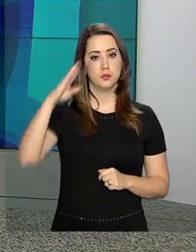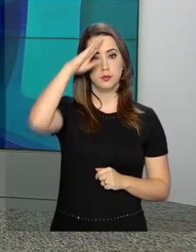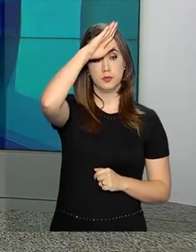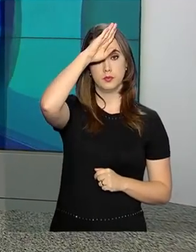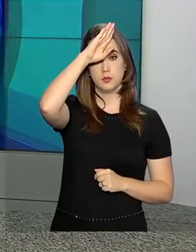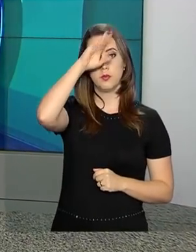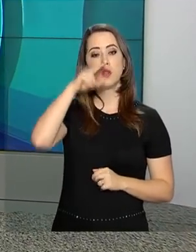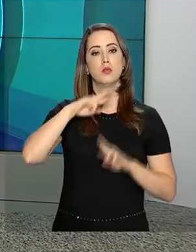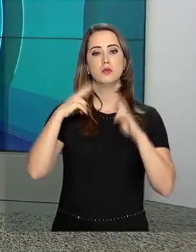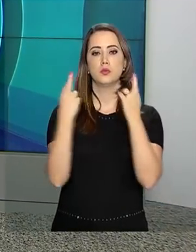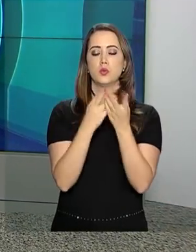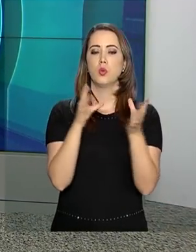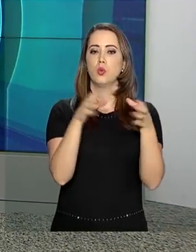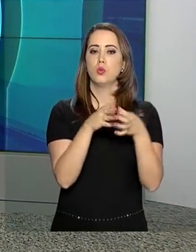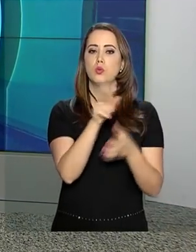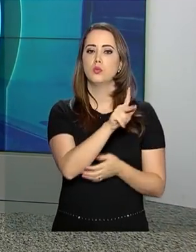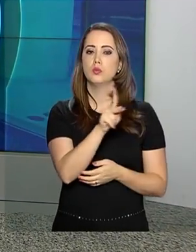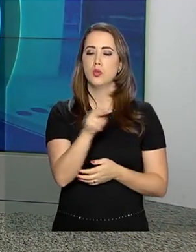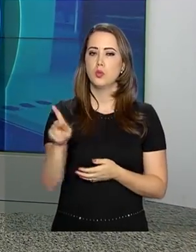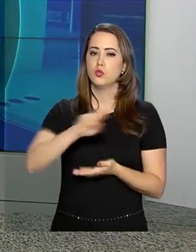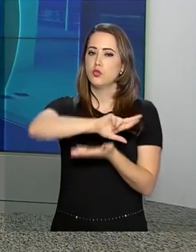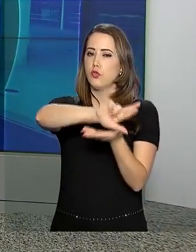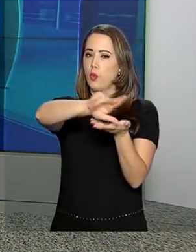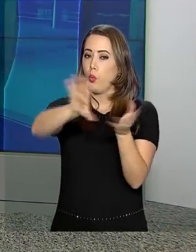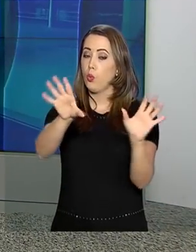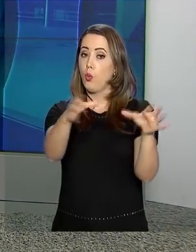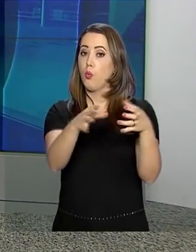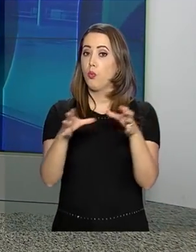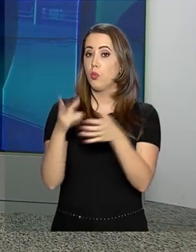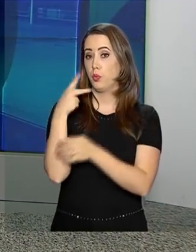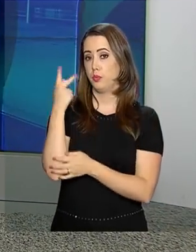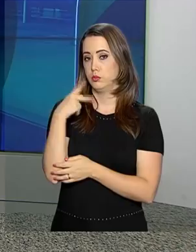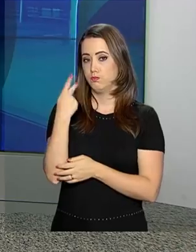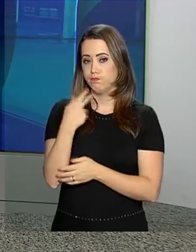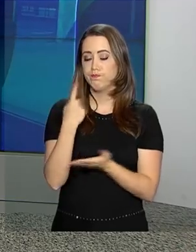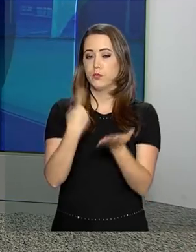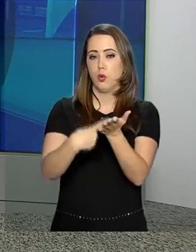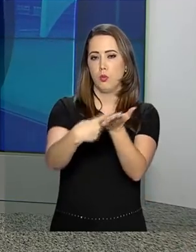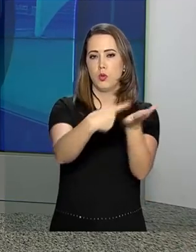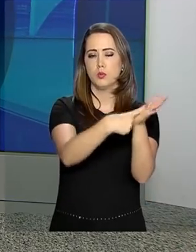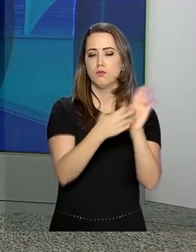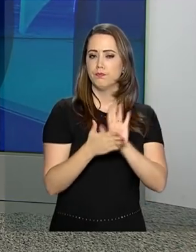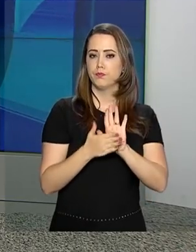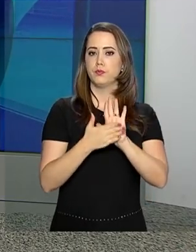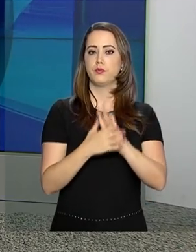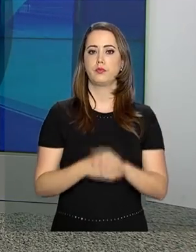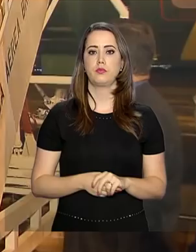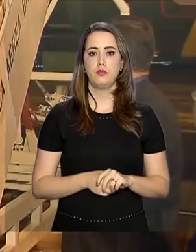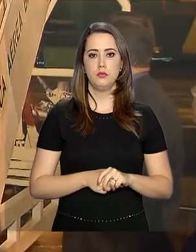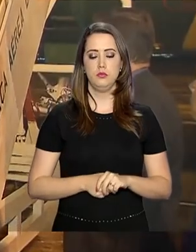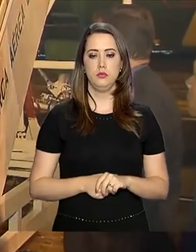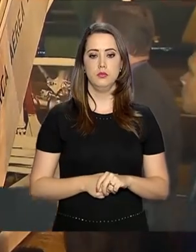presidente Jair Bolsonaro se reuniu com presidentes de diversos partidos para tratar da proposta.